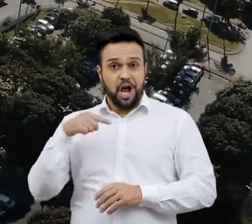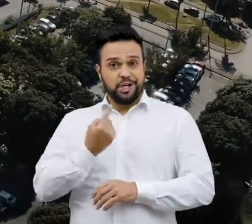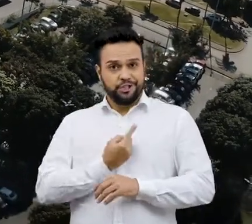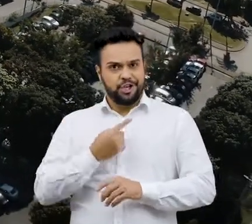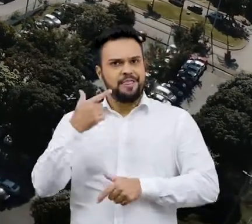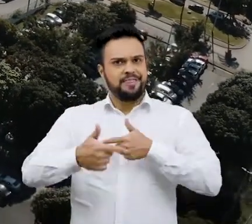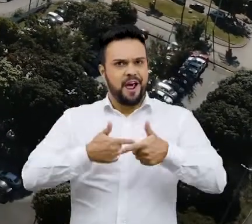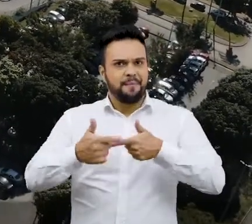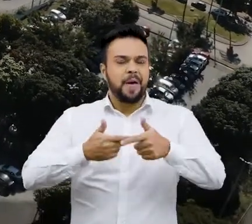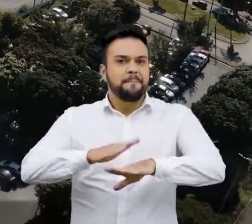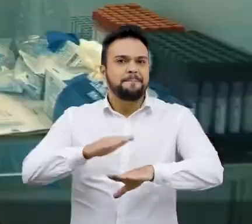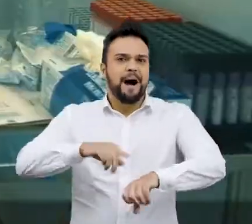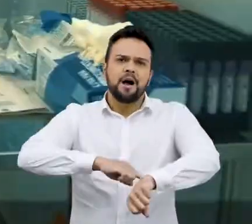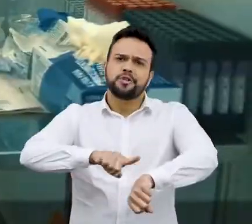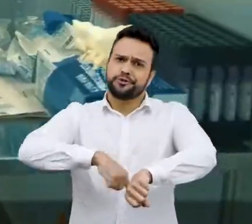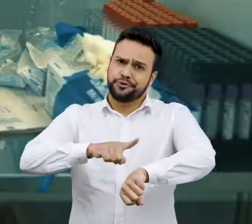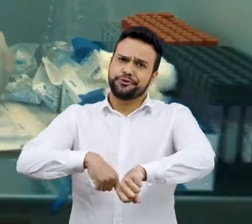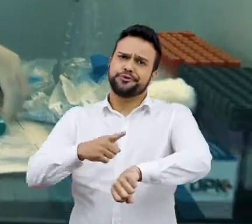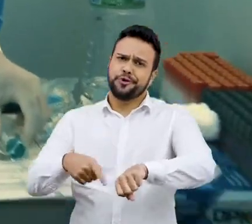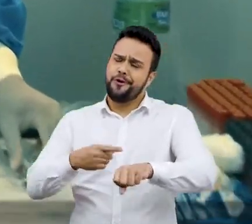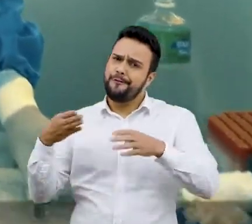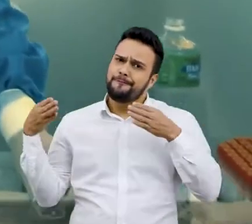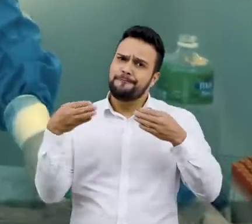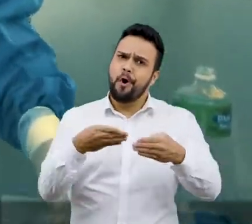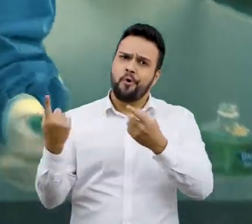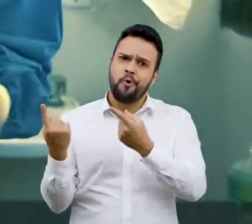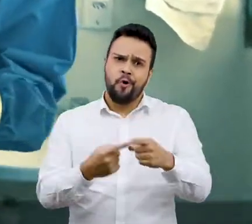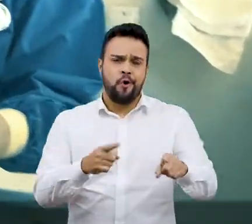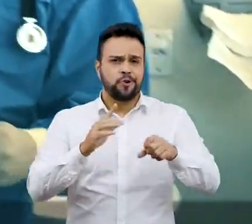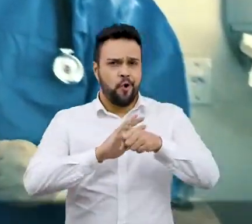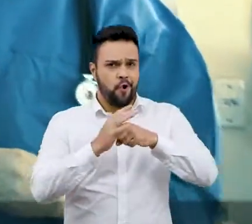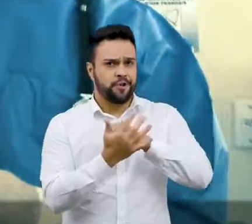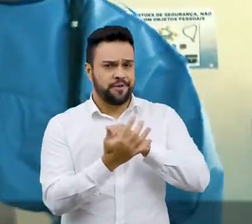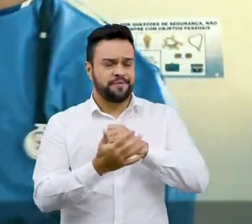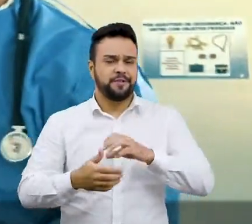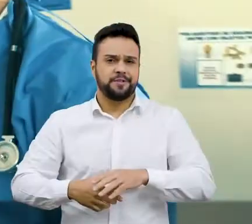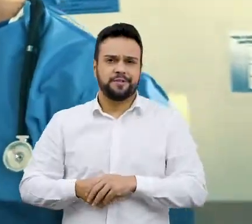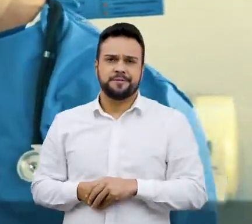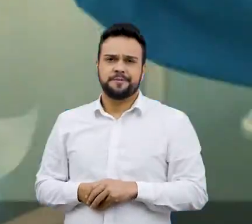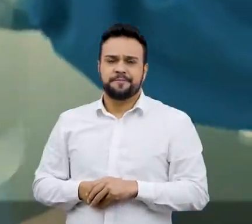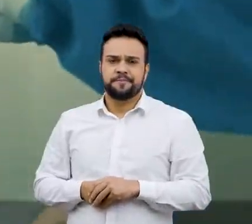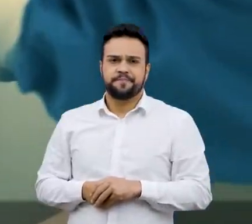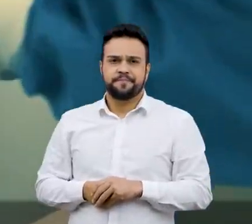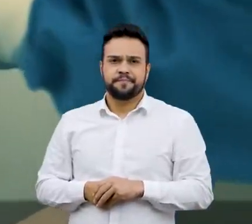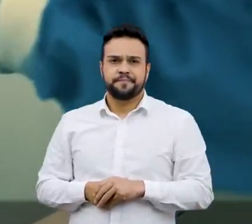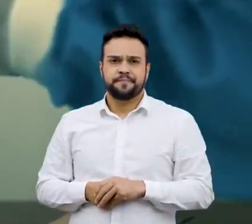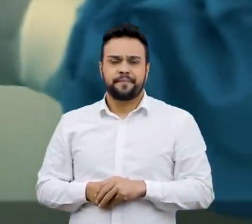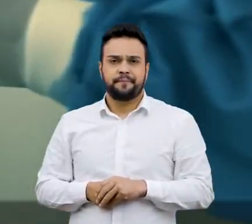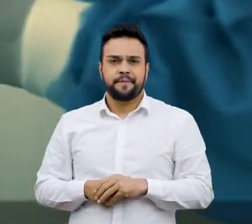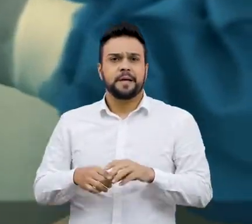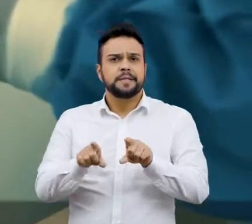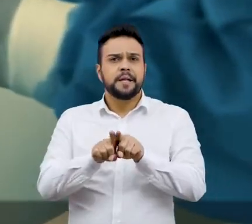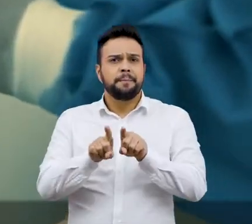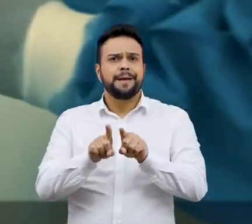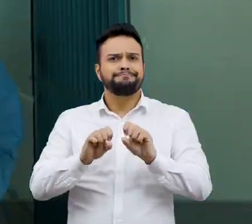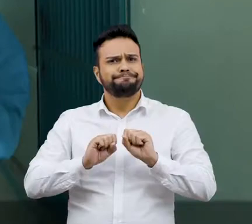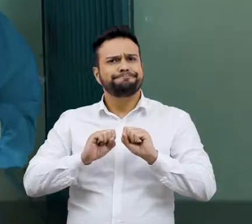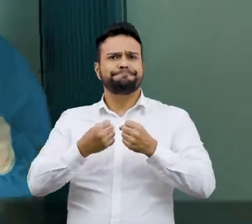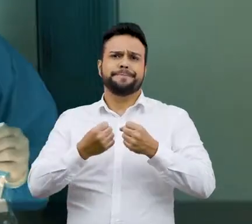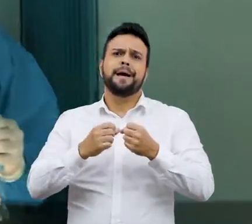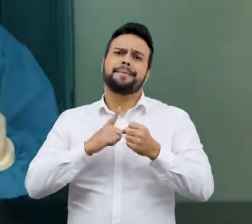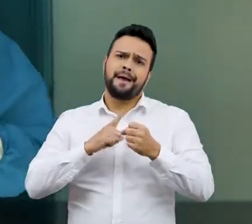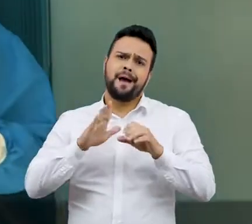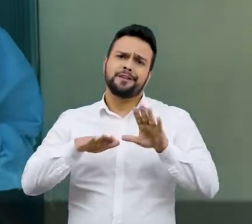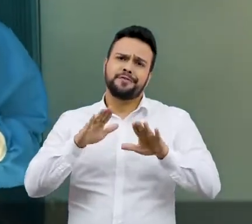A gente tem trabalhado mais horas para se dedicar ao combate ao coronavírus e a gente está enfrentando